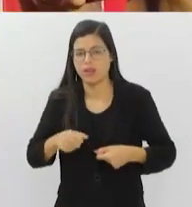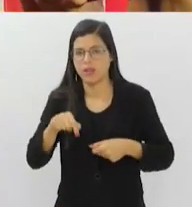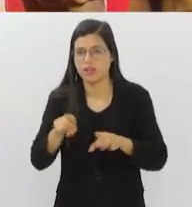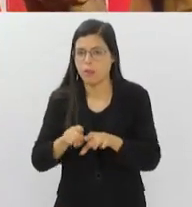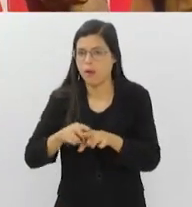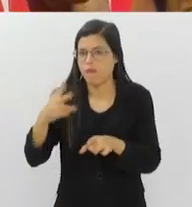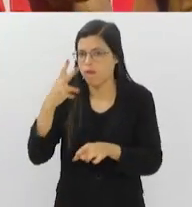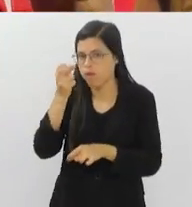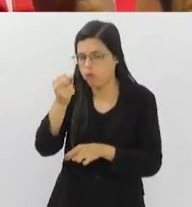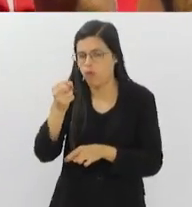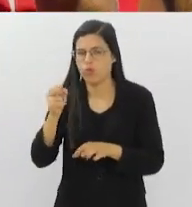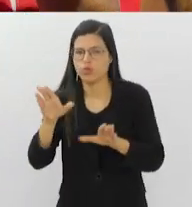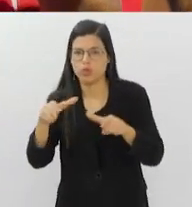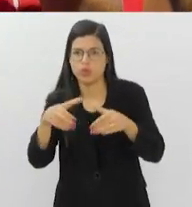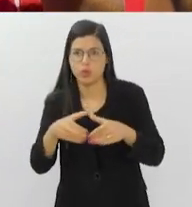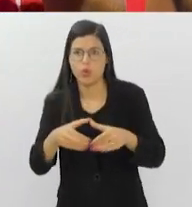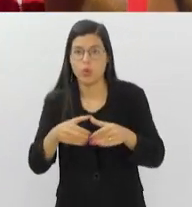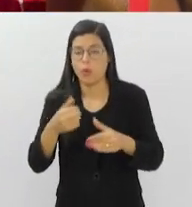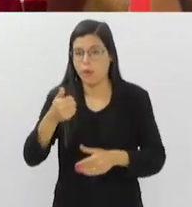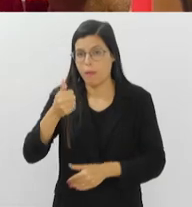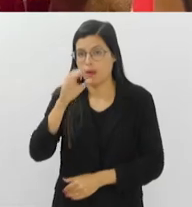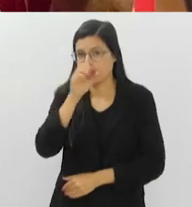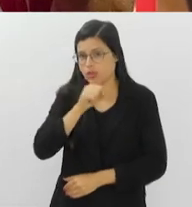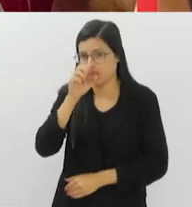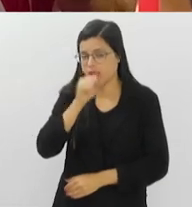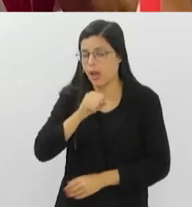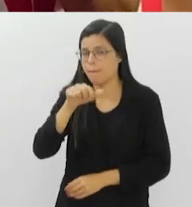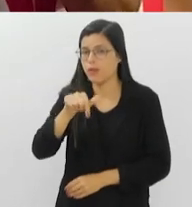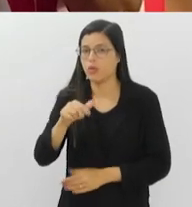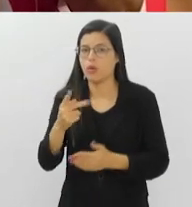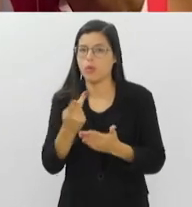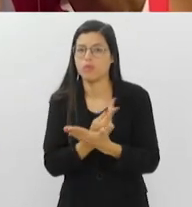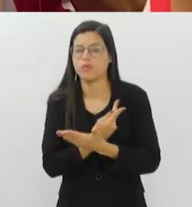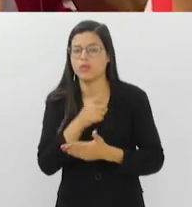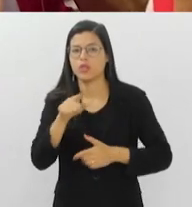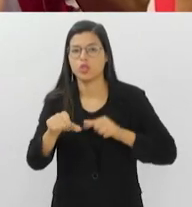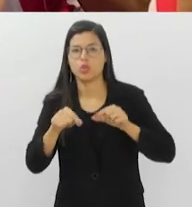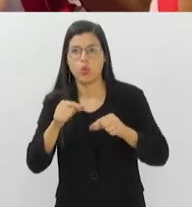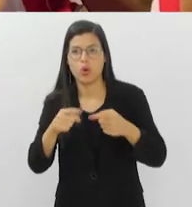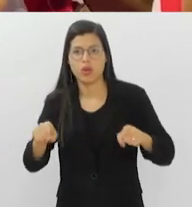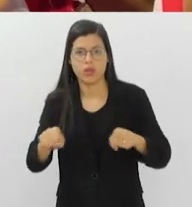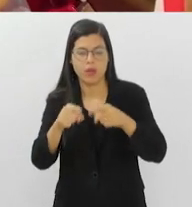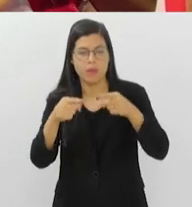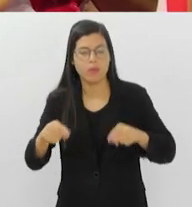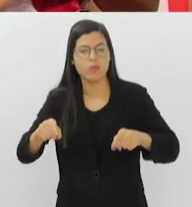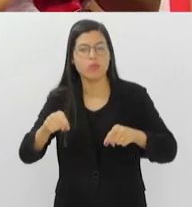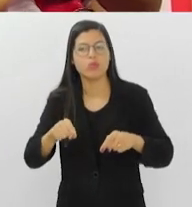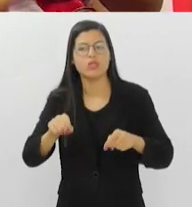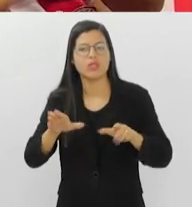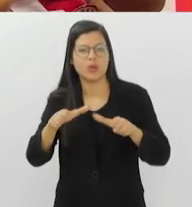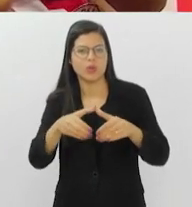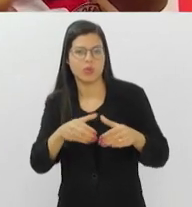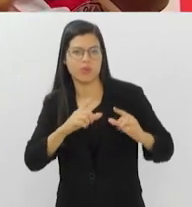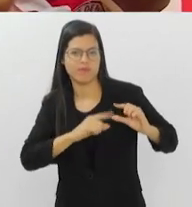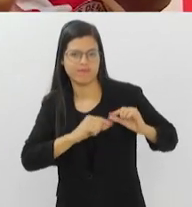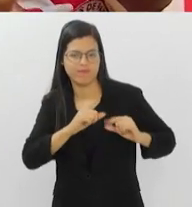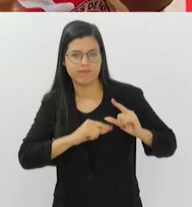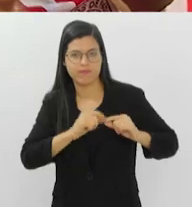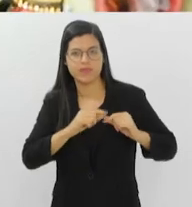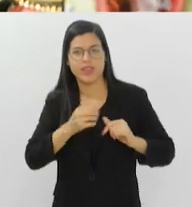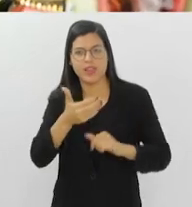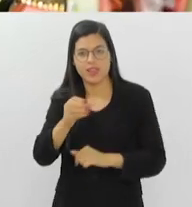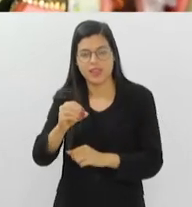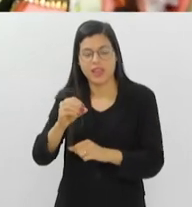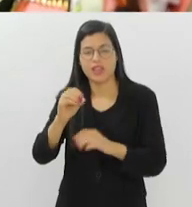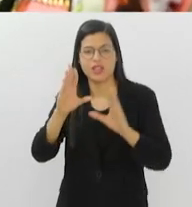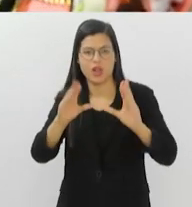A primeira eliminatória será neste sábado, quando também acontece a escolha do samba-enredo na quadra da escola, a partir das 10 da noite, com entrada